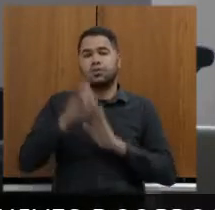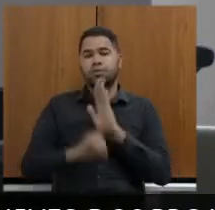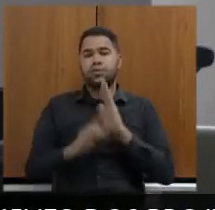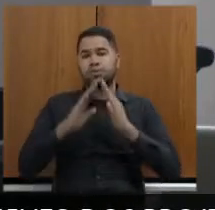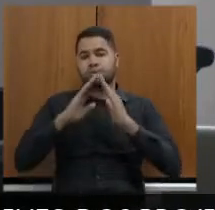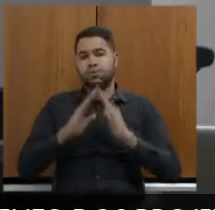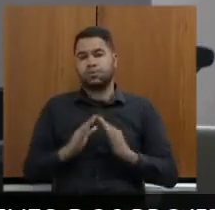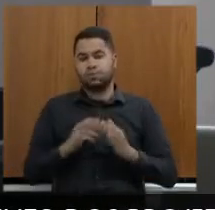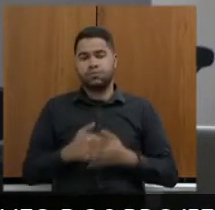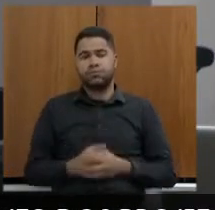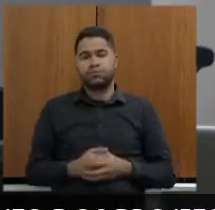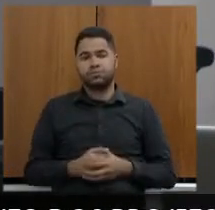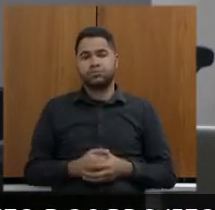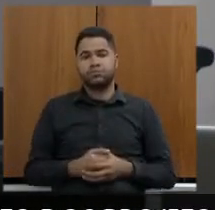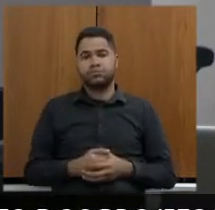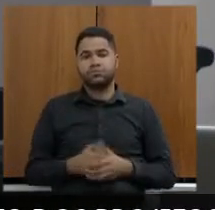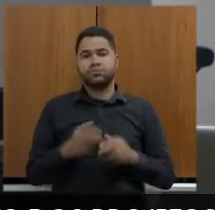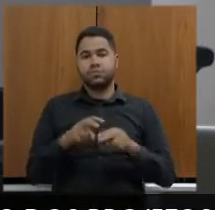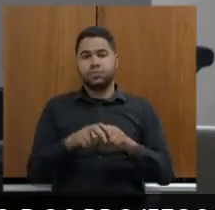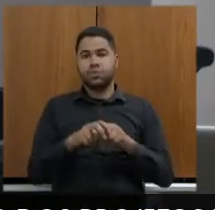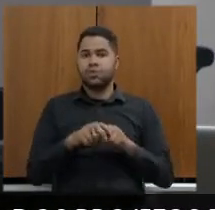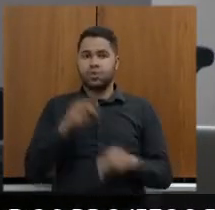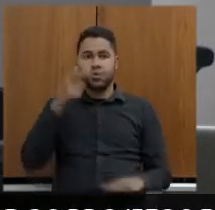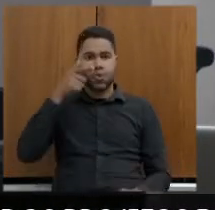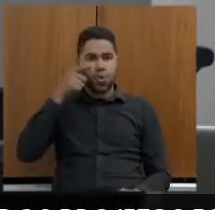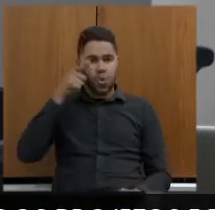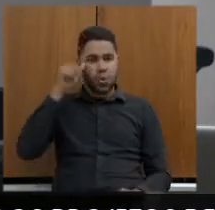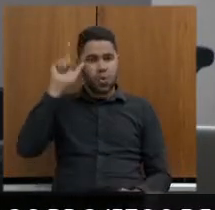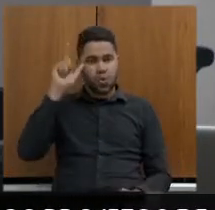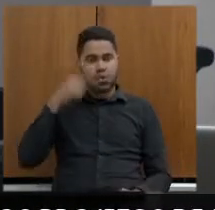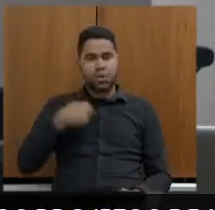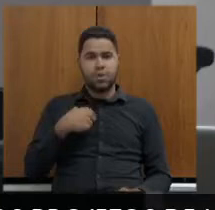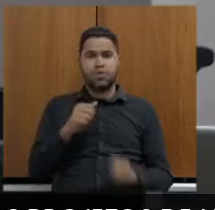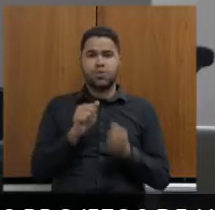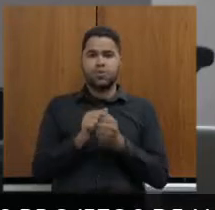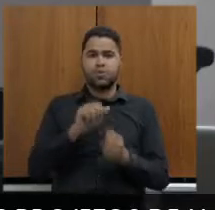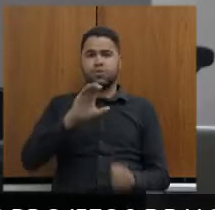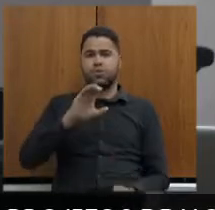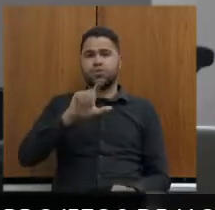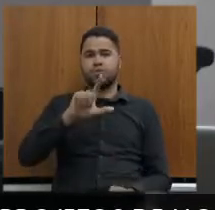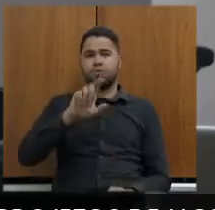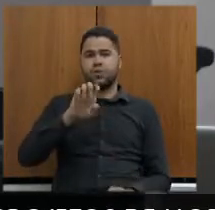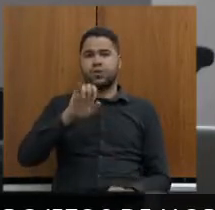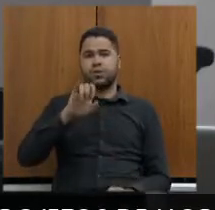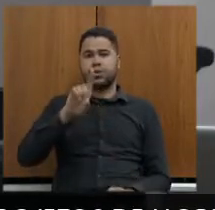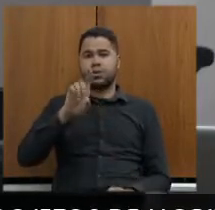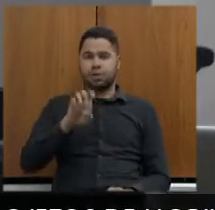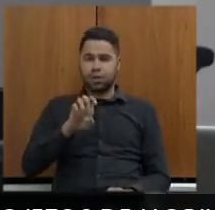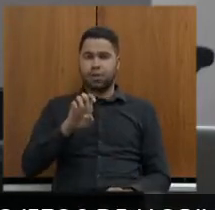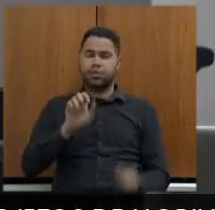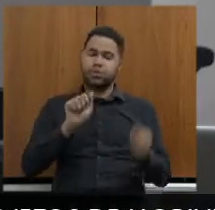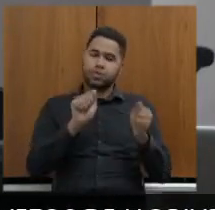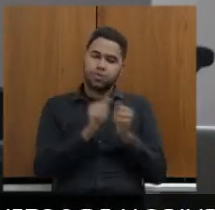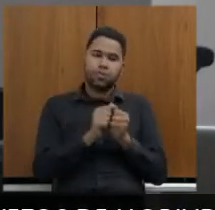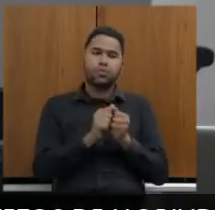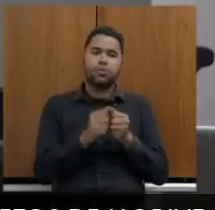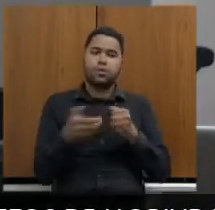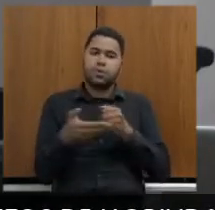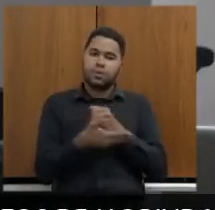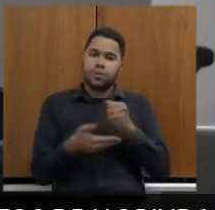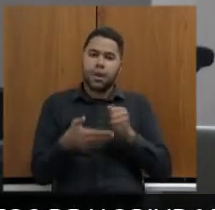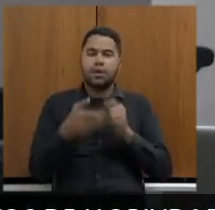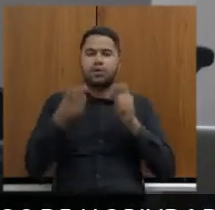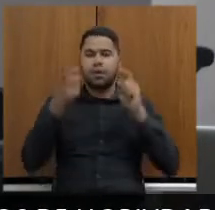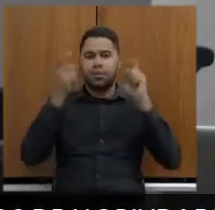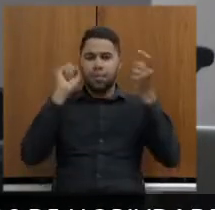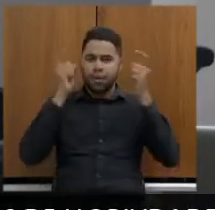e é por isso mesmo que ontem eu e Cleide nos reunimos já fizemos uma recomendação com base nas reuniões